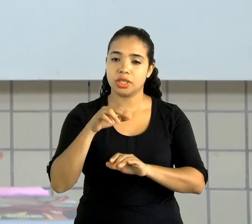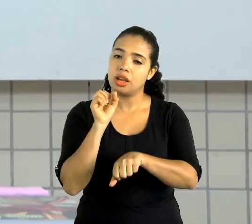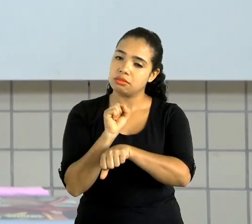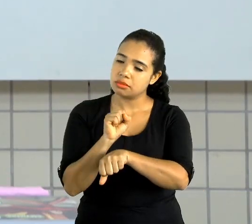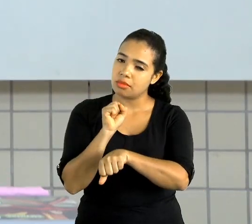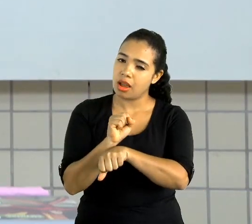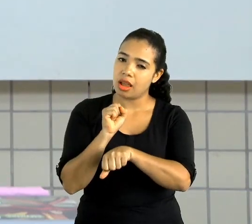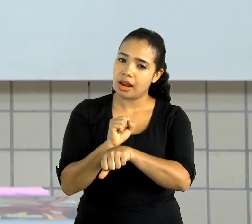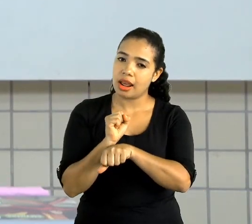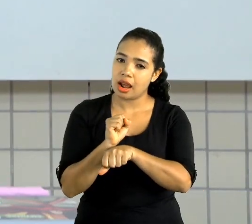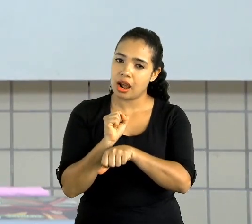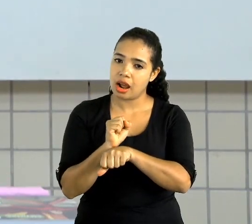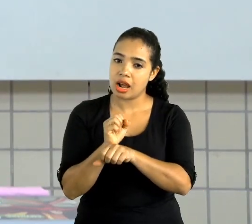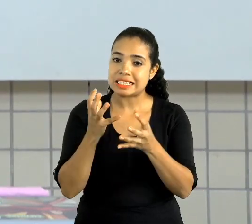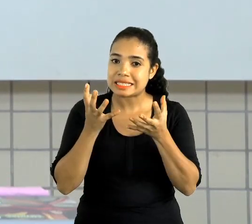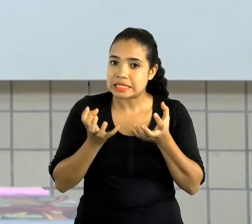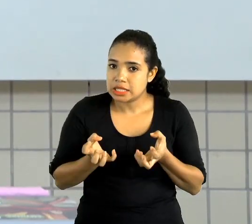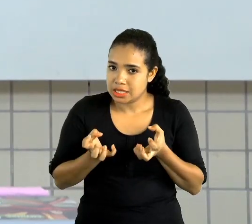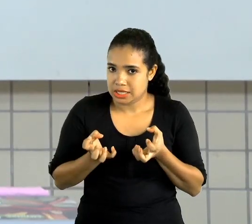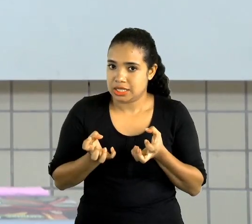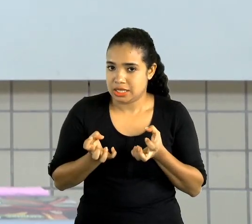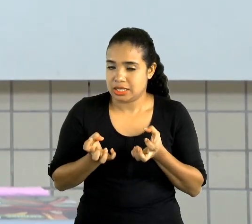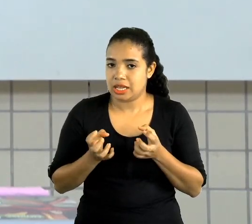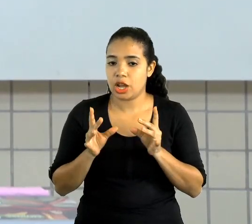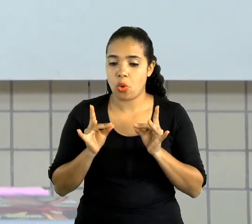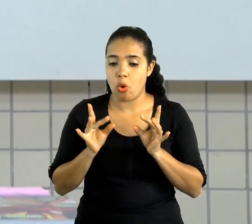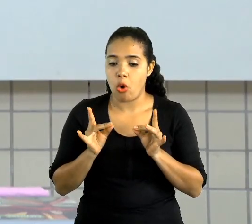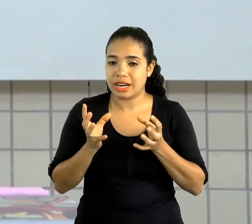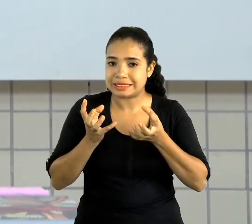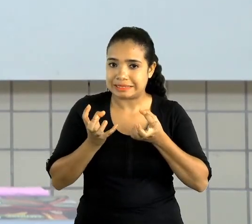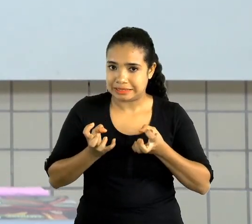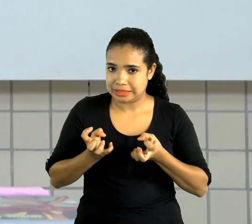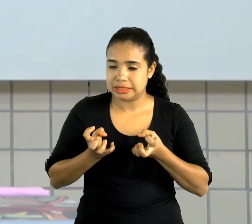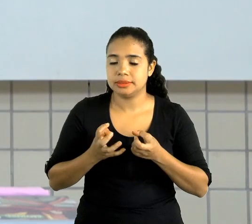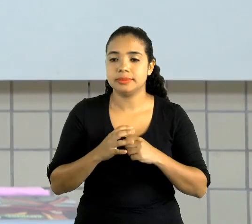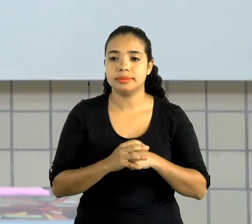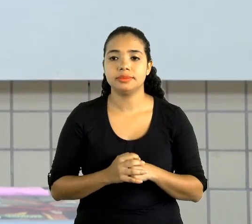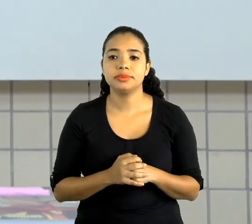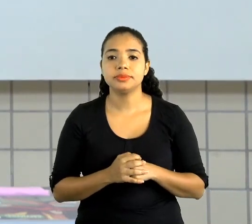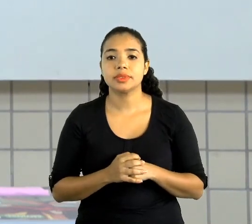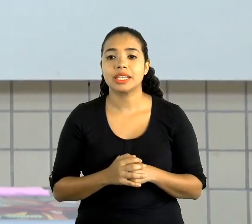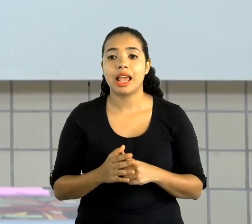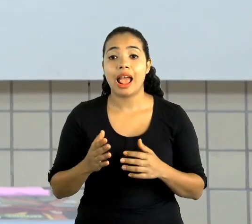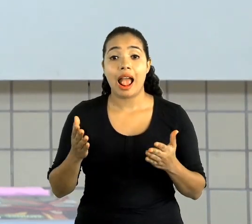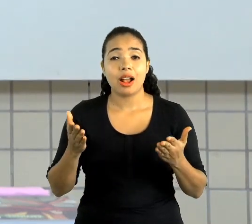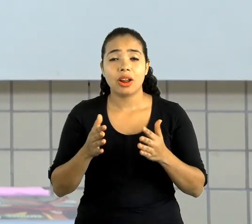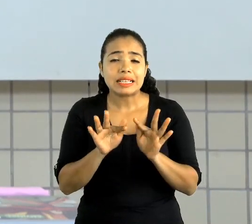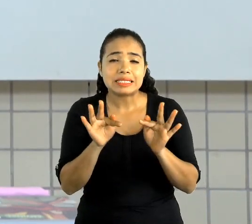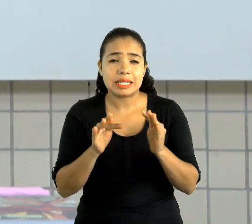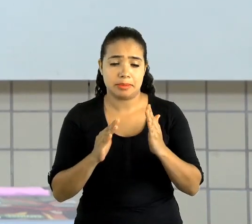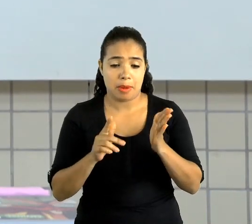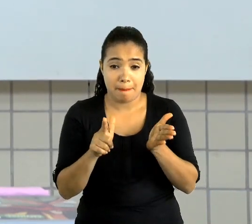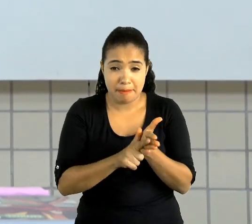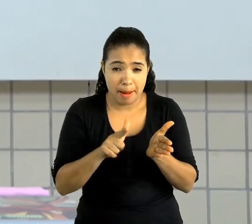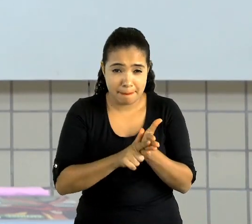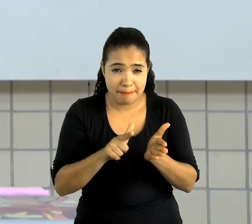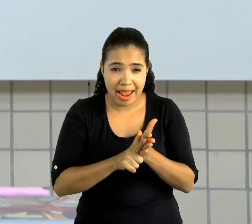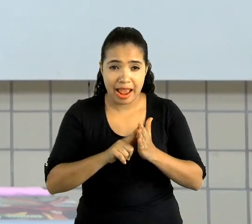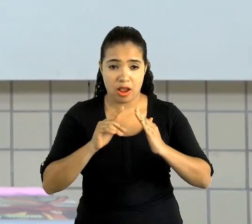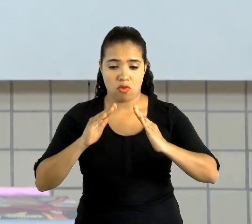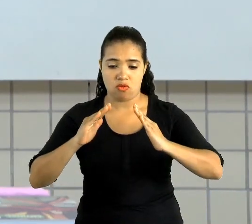esperar um pouquinho secar. E nós vamos colar o telhado. O telhado é simples, ó. É pedaço de